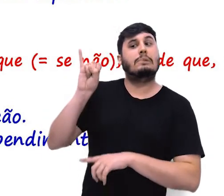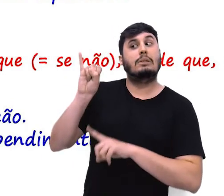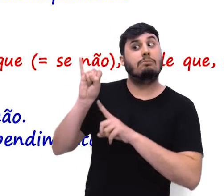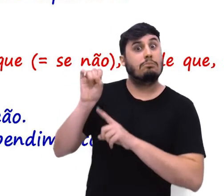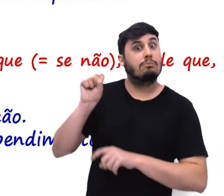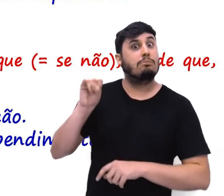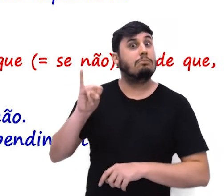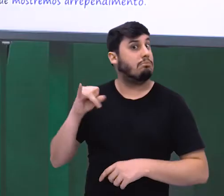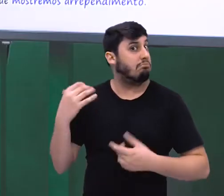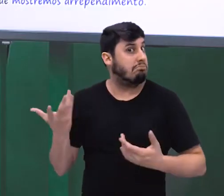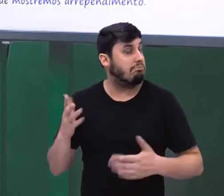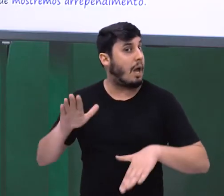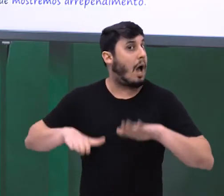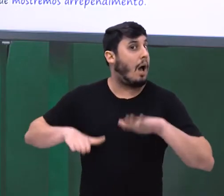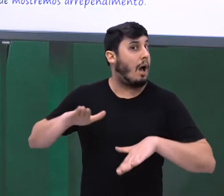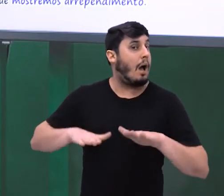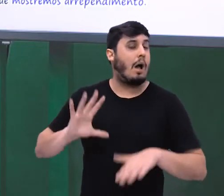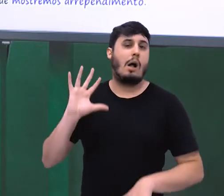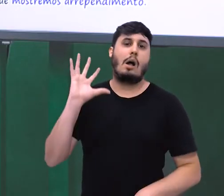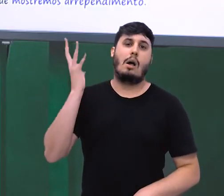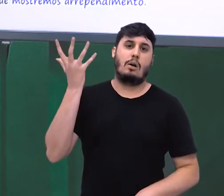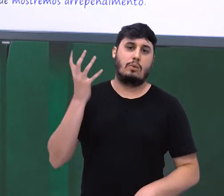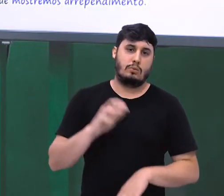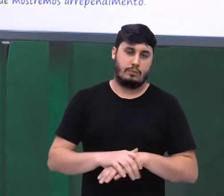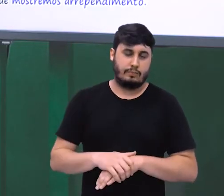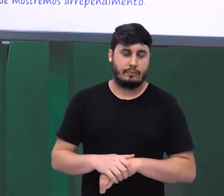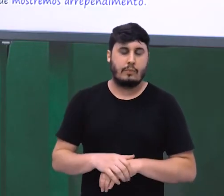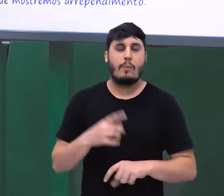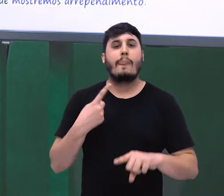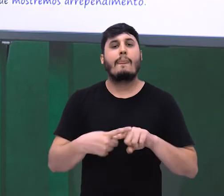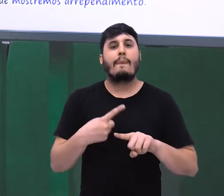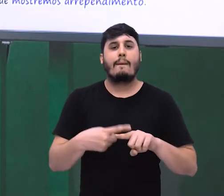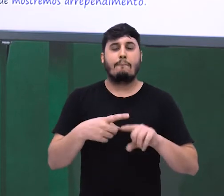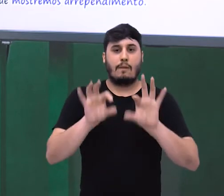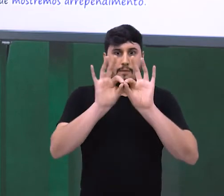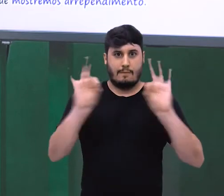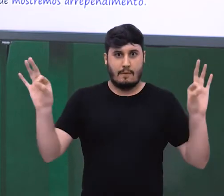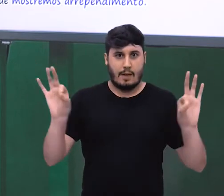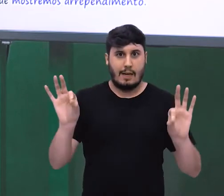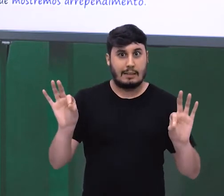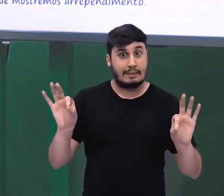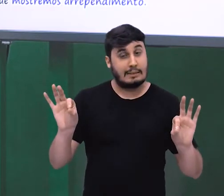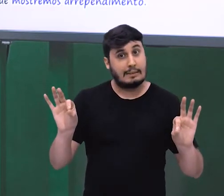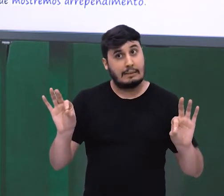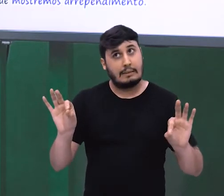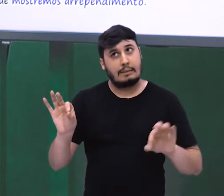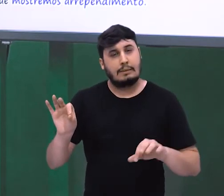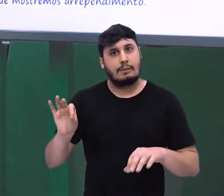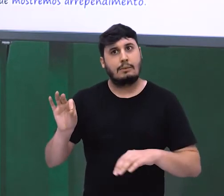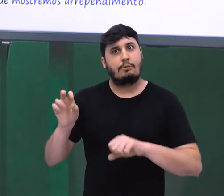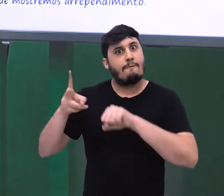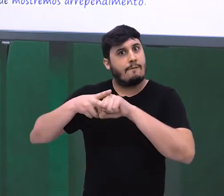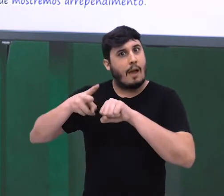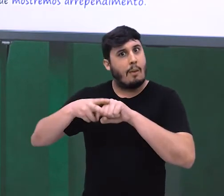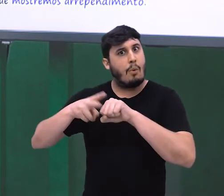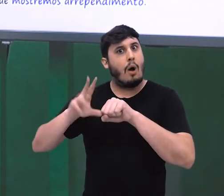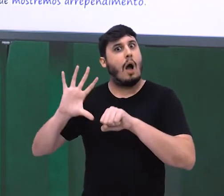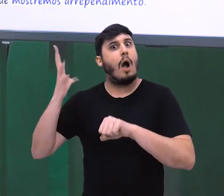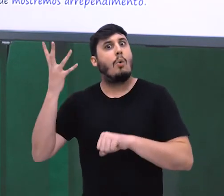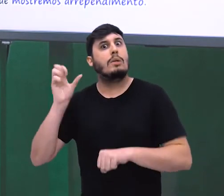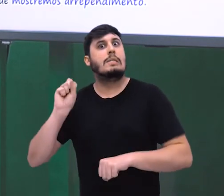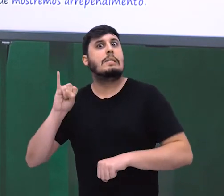uma condição. A ação de uma oração só vai acontecer mediante a condição